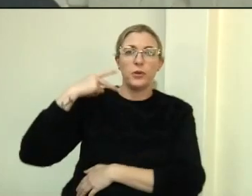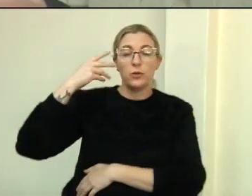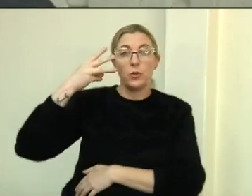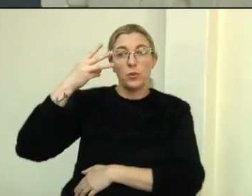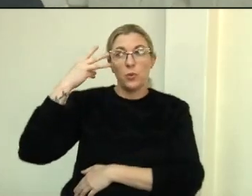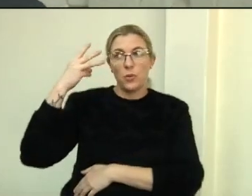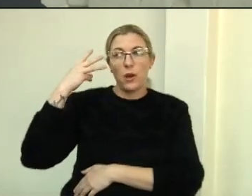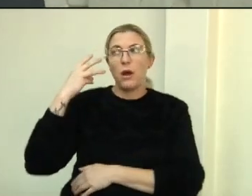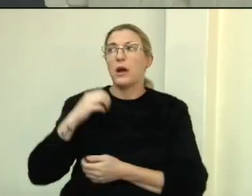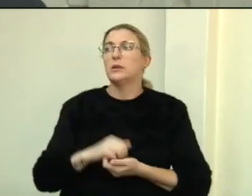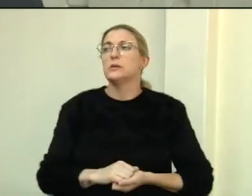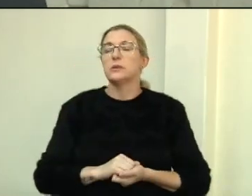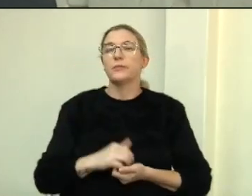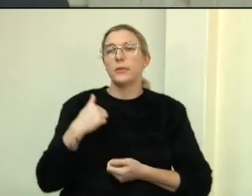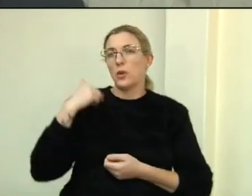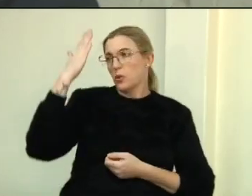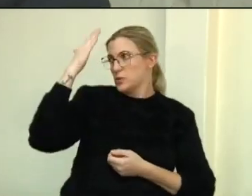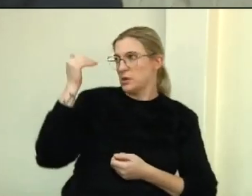colocaram agora.